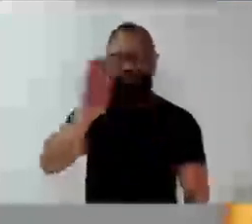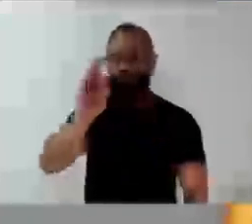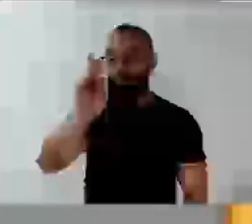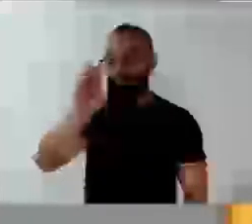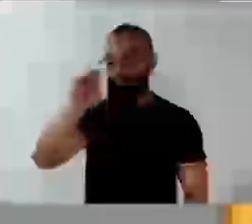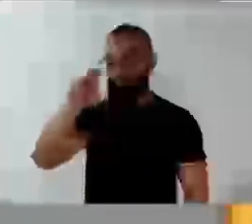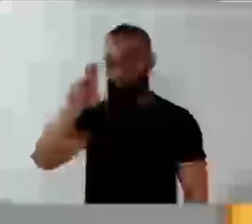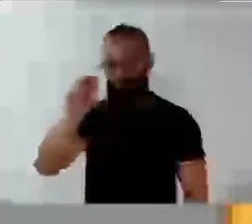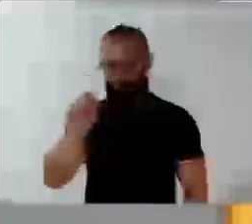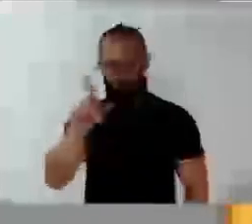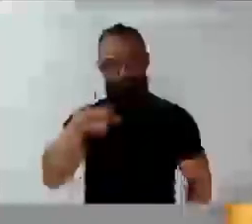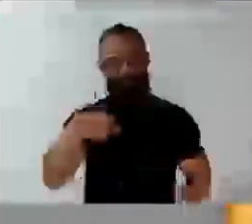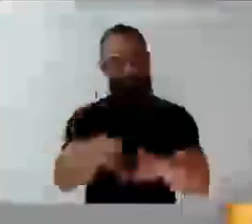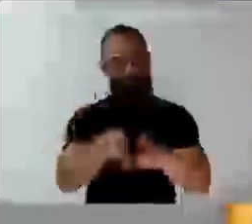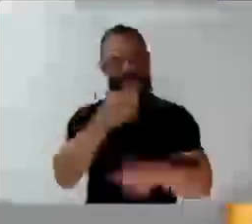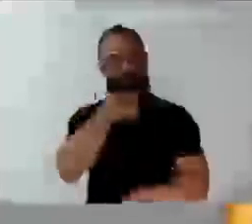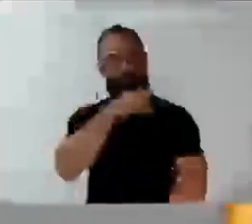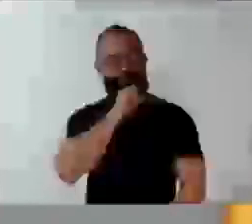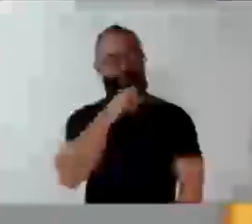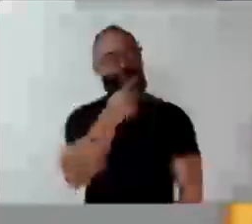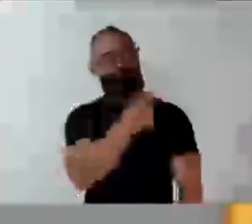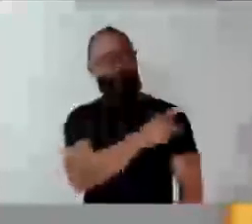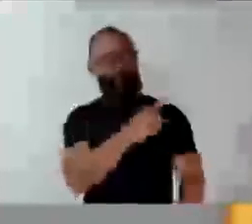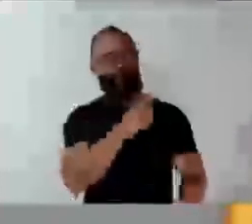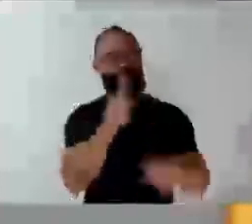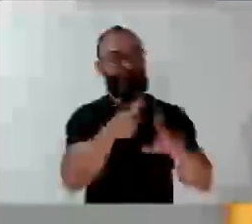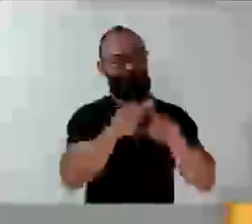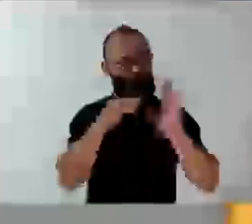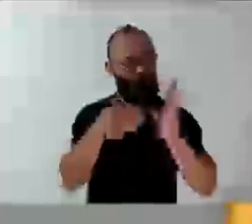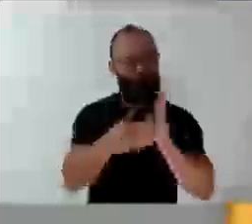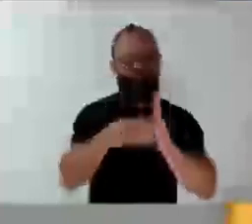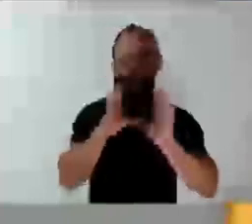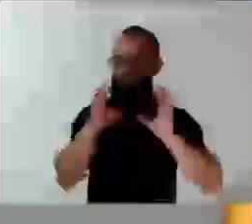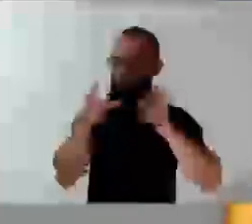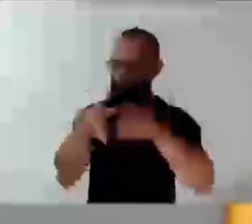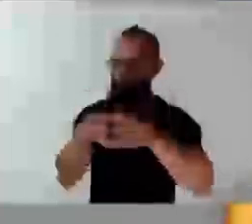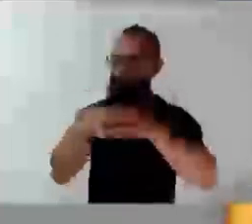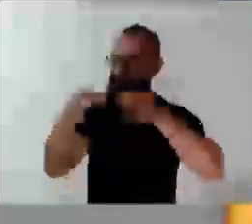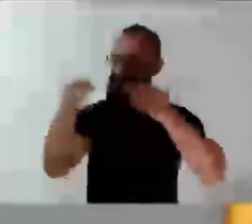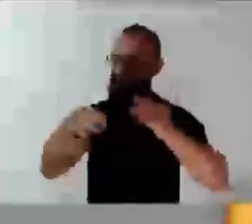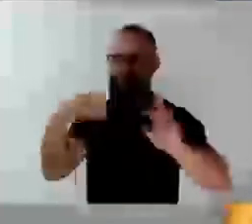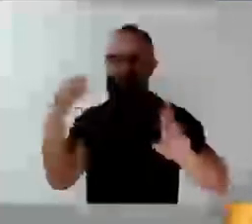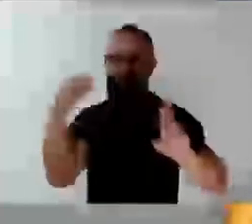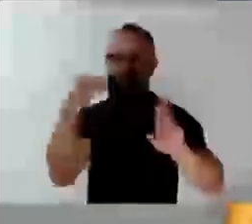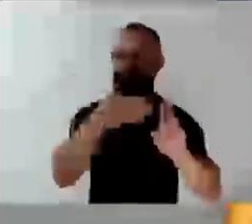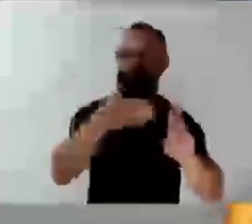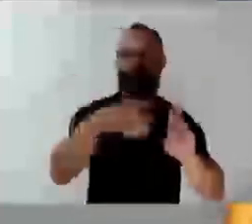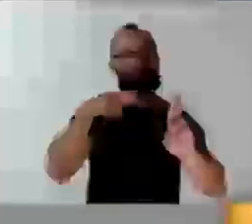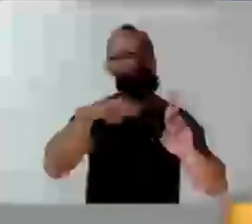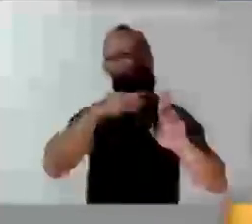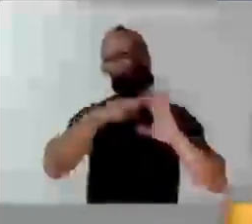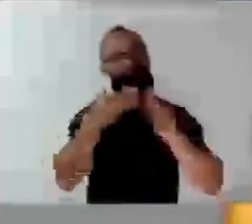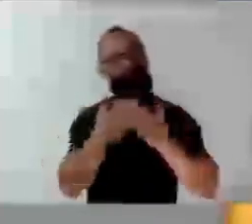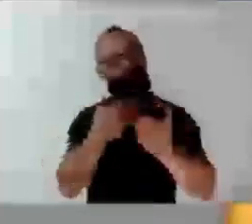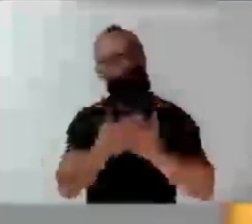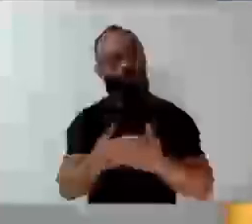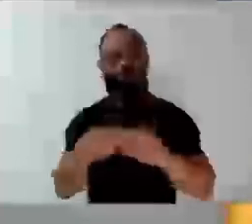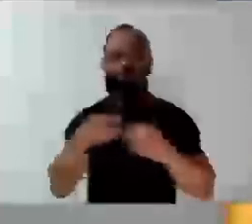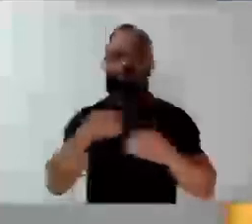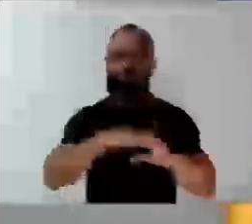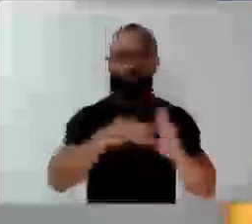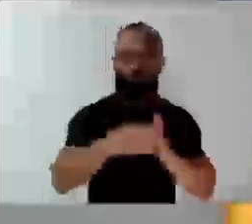para o seu pai também, e toda a sua equipe que fazem, que são com certeza uma referência de escolinha, com todas as